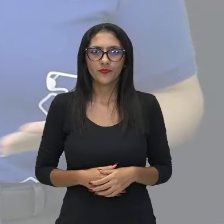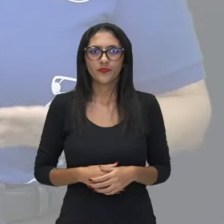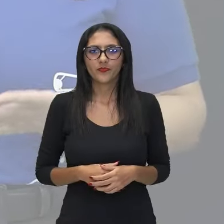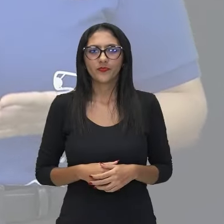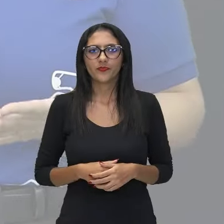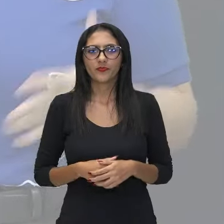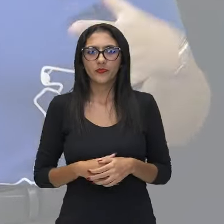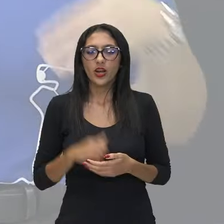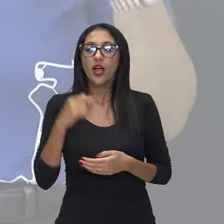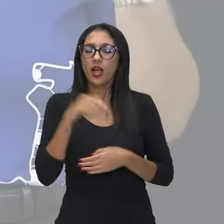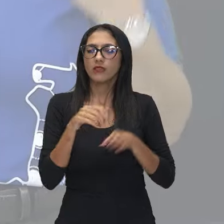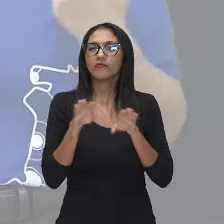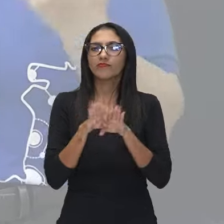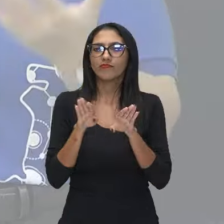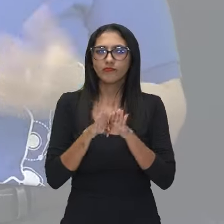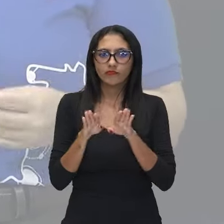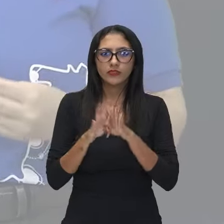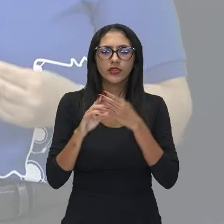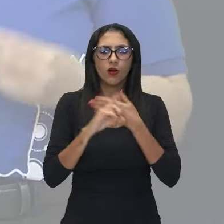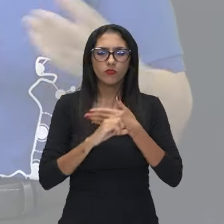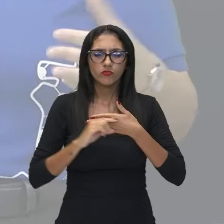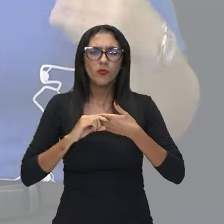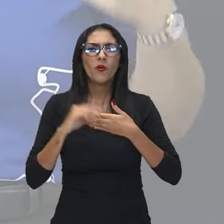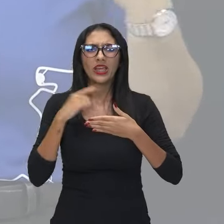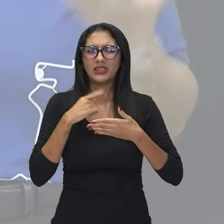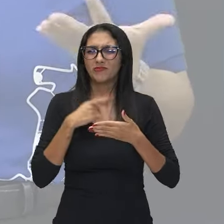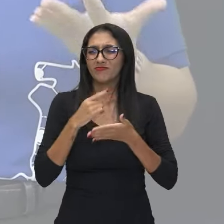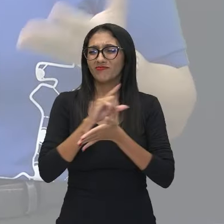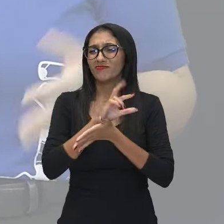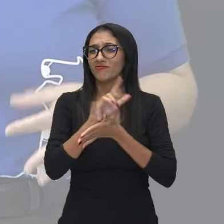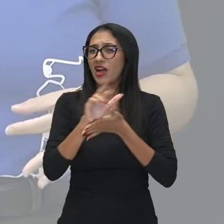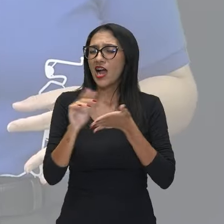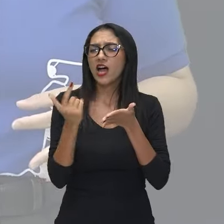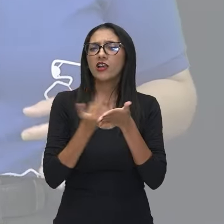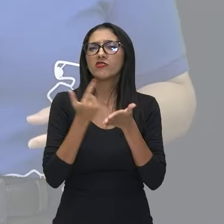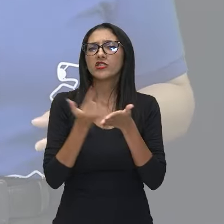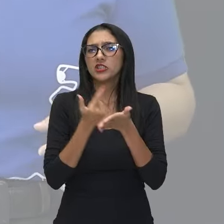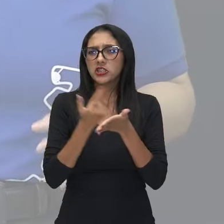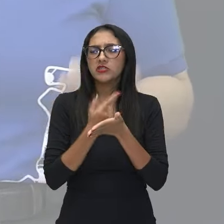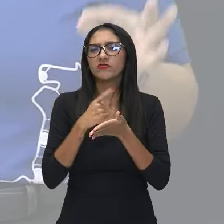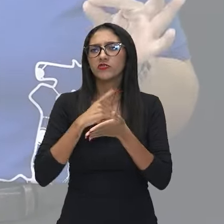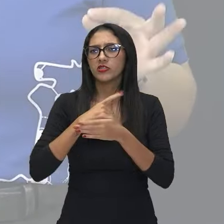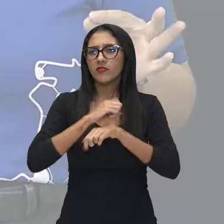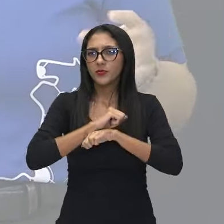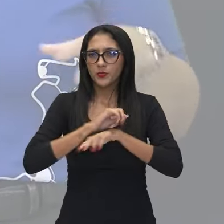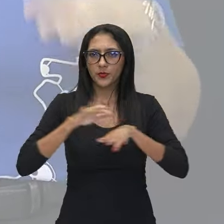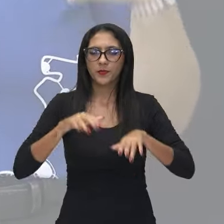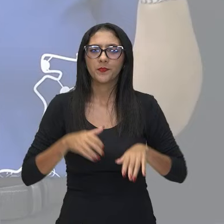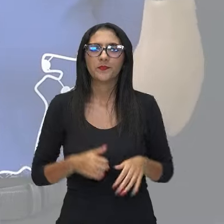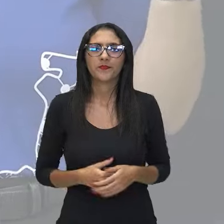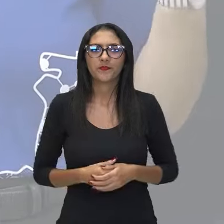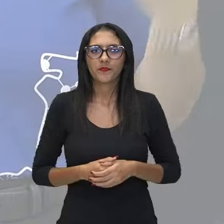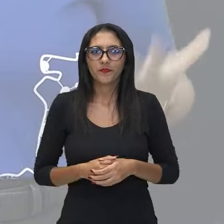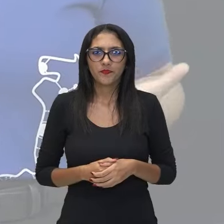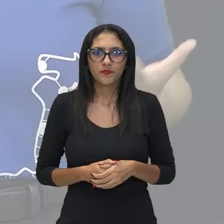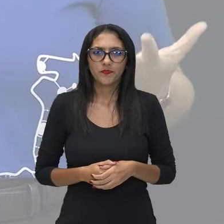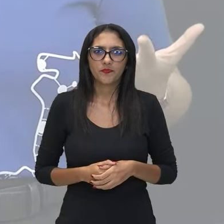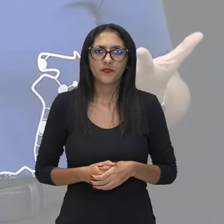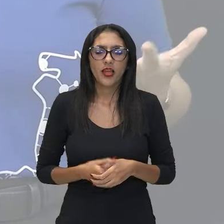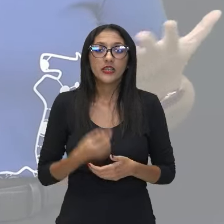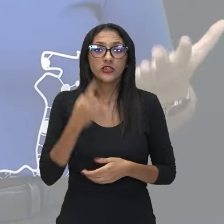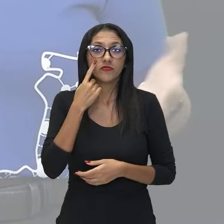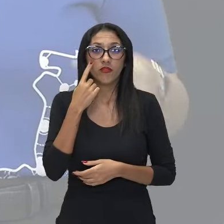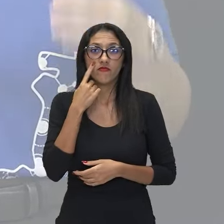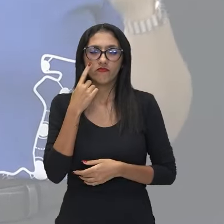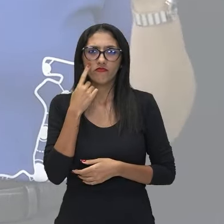muitas obras, né? Durante toda a sua vida, ele produziu. Aqui, agora, nós vamos citar algumas dessas